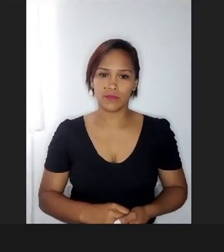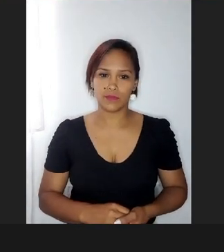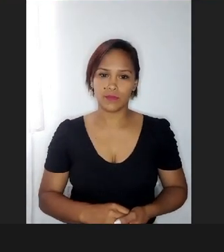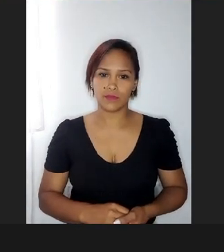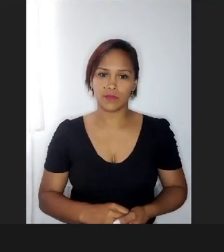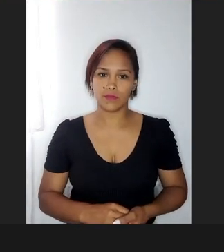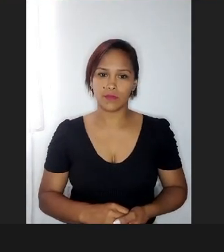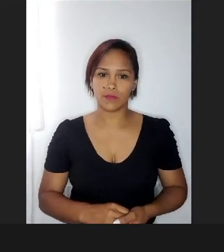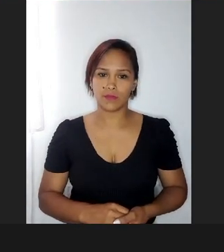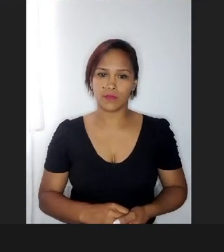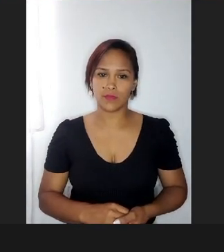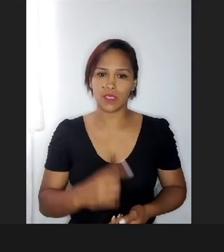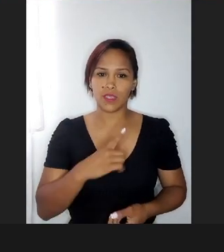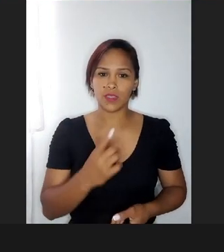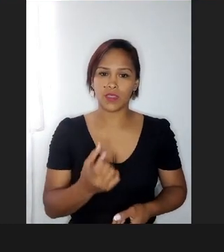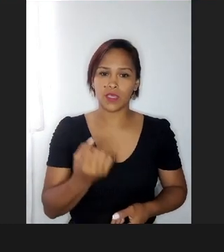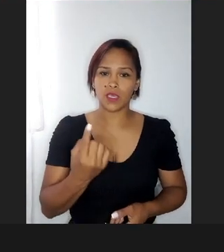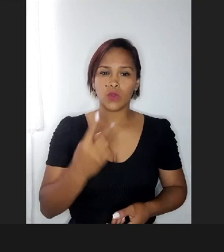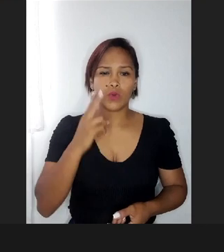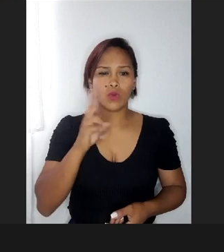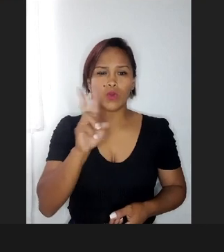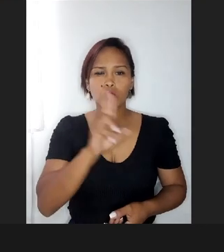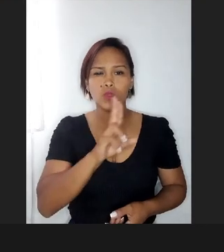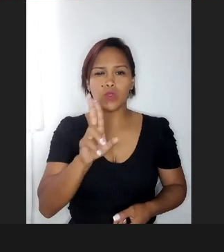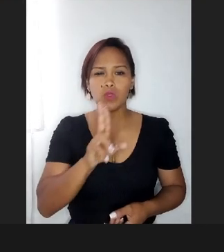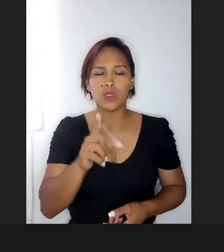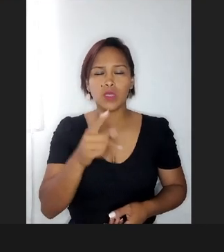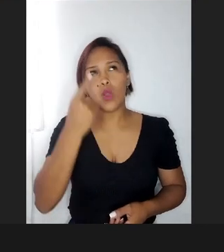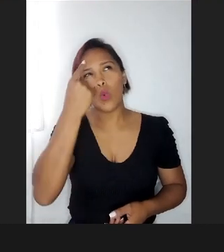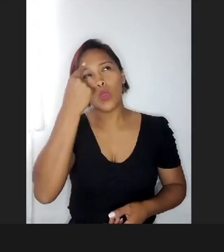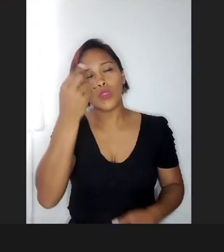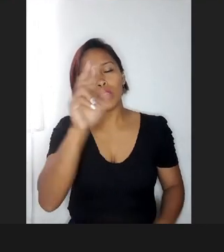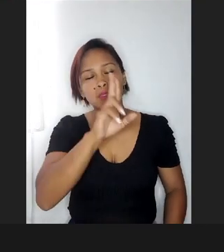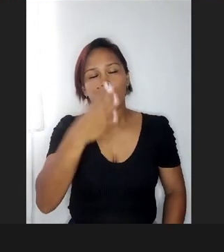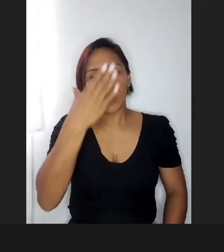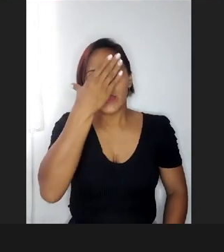Tem um, gente, que eu estou aqui, não está me vindo na cabeça,